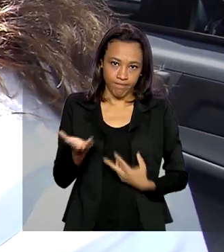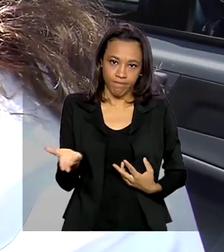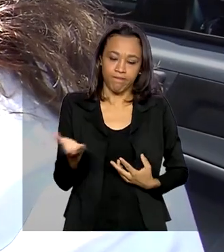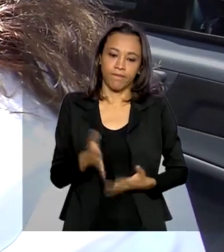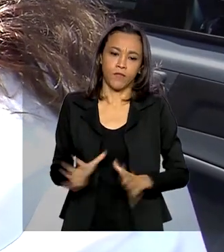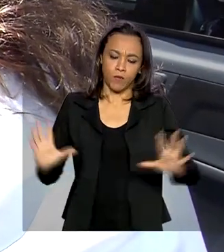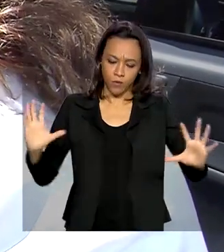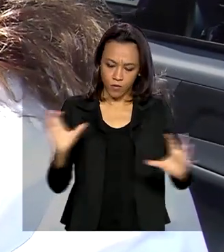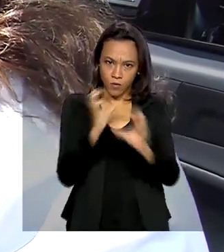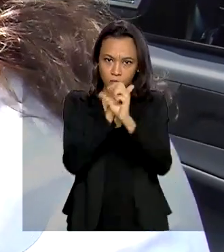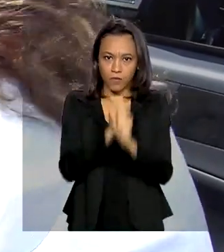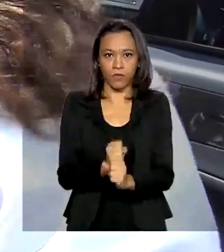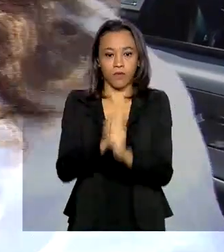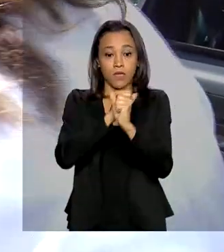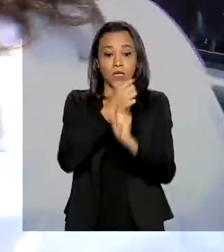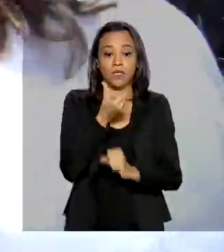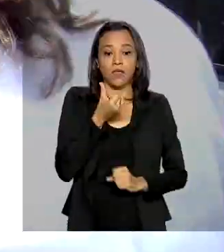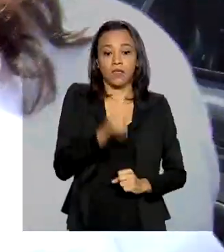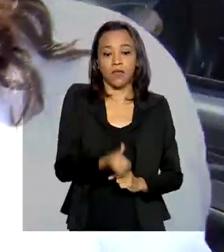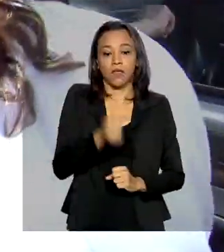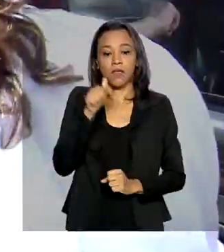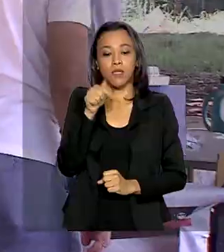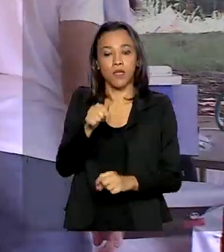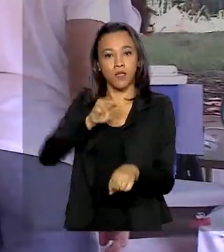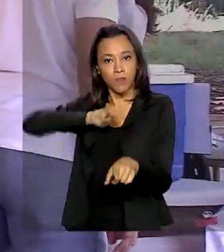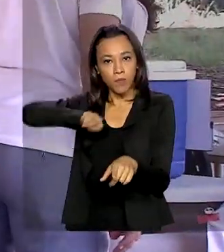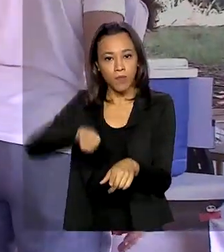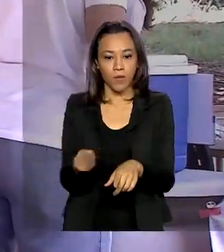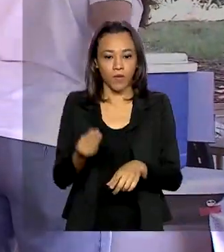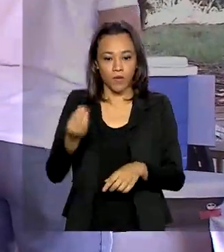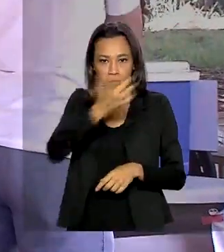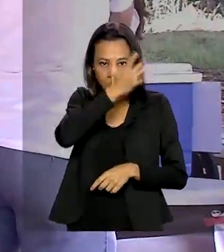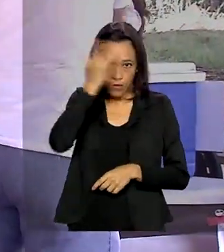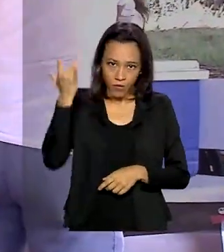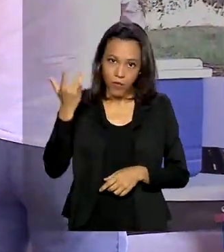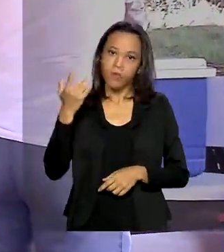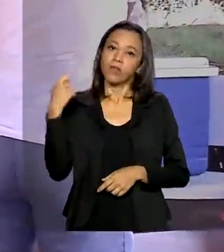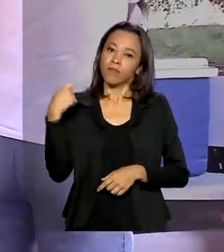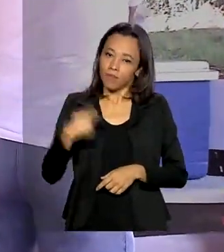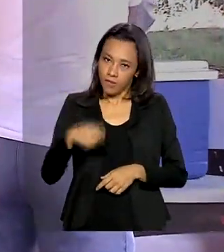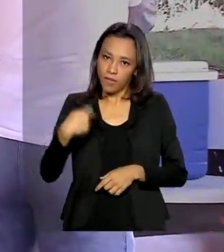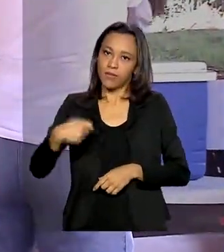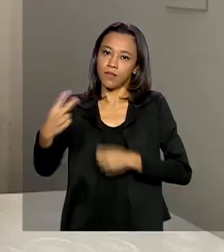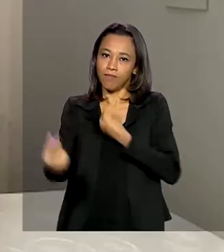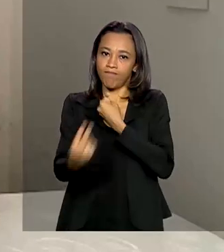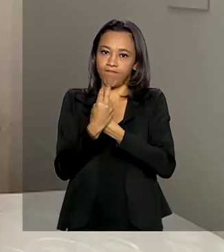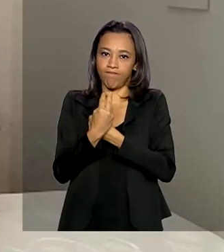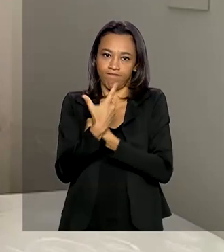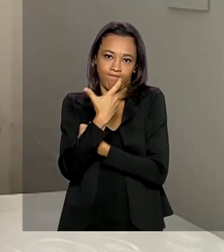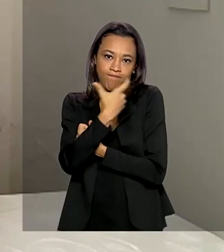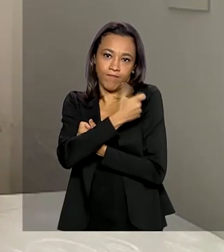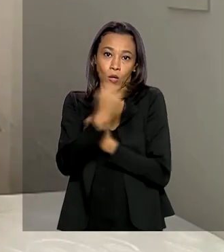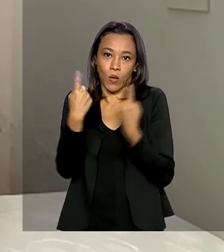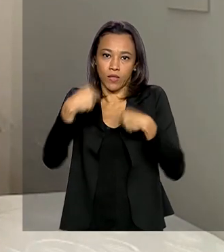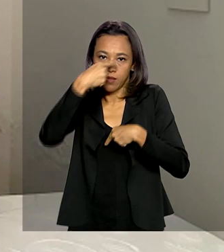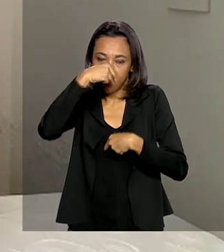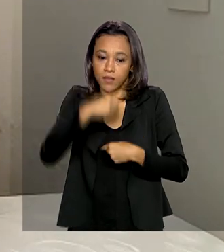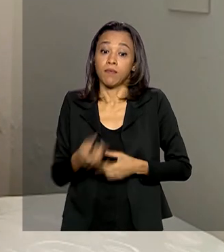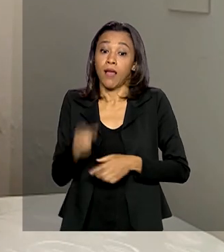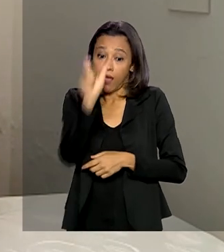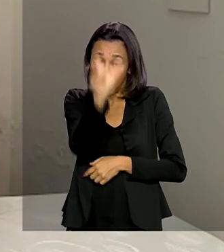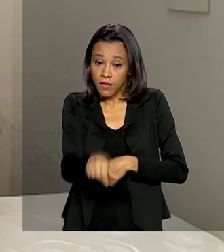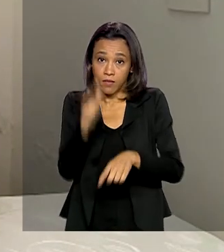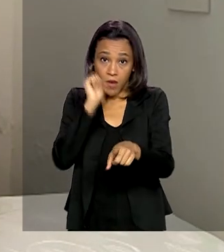Ao todo, cerca de 67 milhões de pessoas devem ser imunizadas. A aposentada Maria